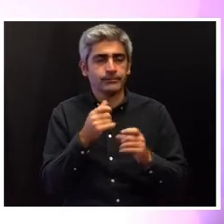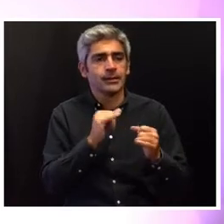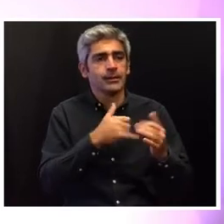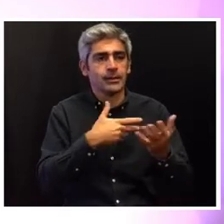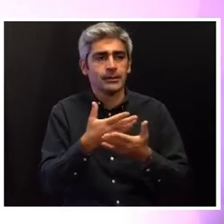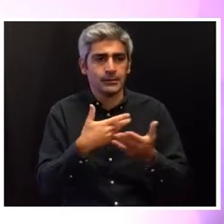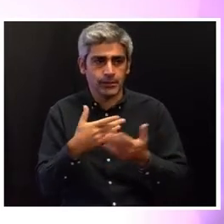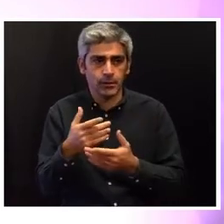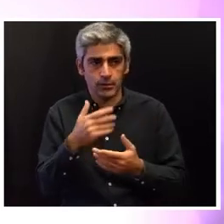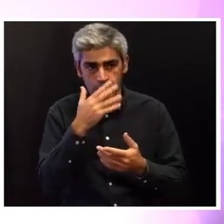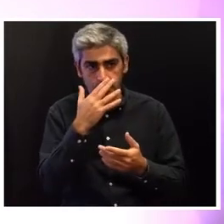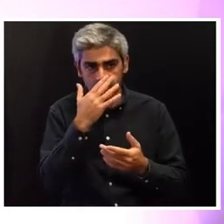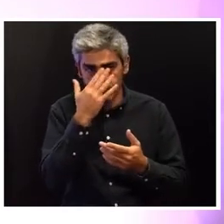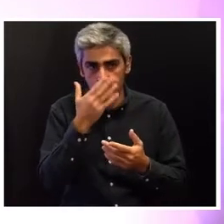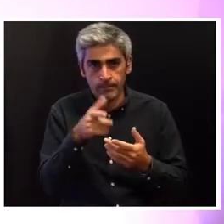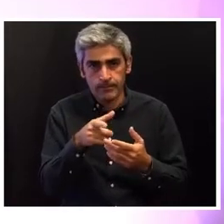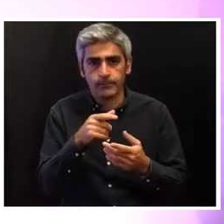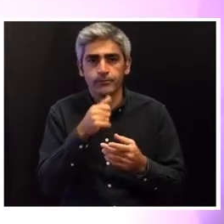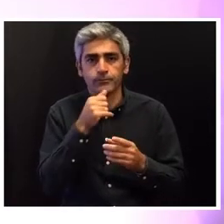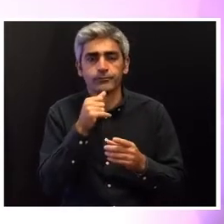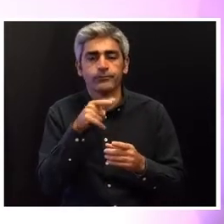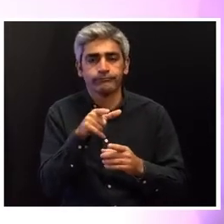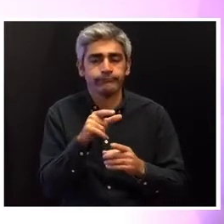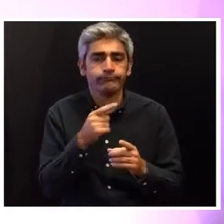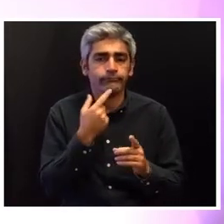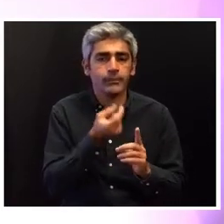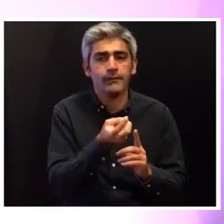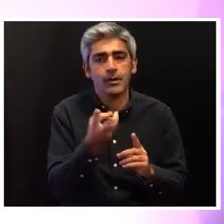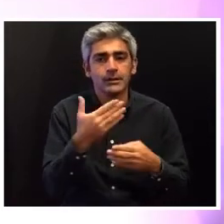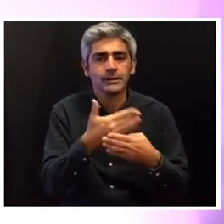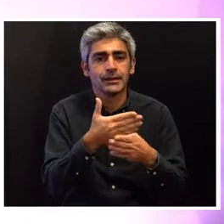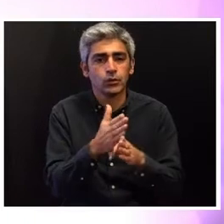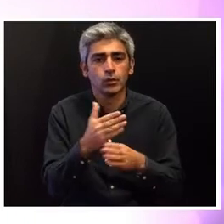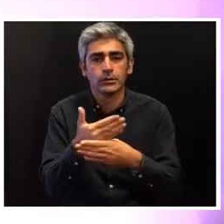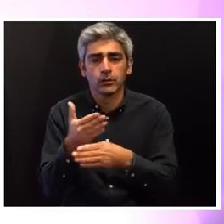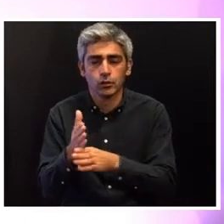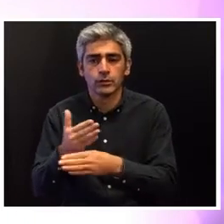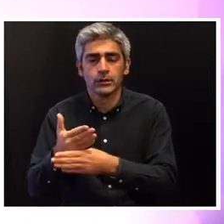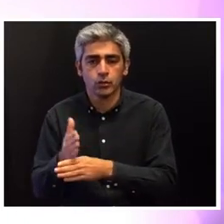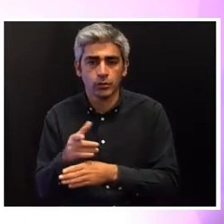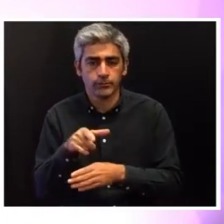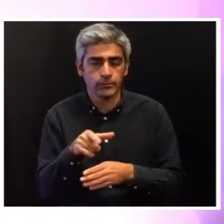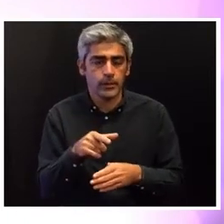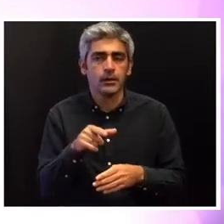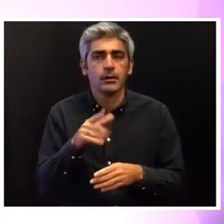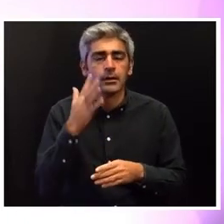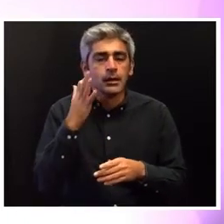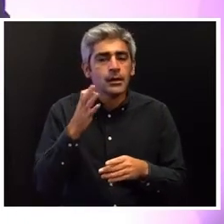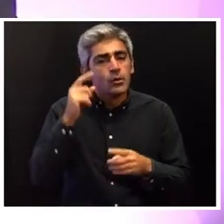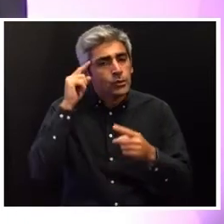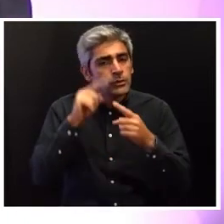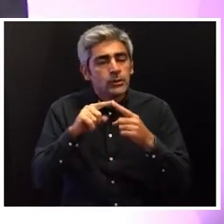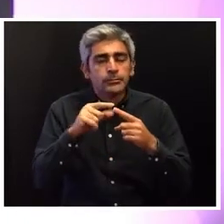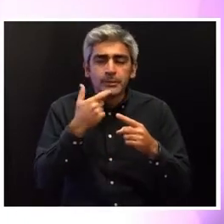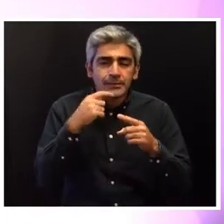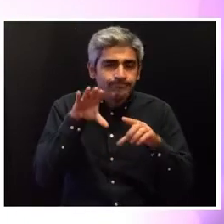envolvidas com os serviços e entidades de diversos setores, tendo em vista retirar ilações e